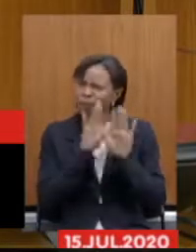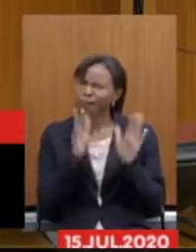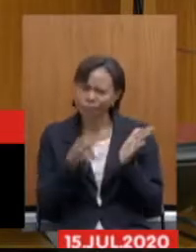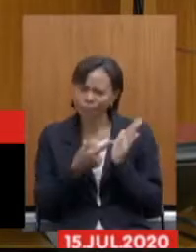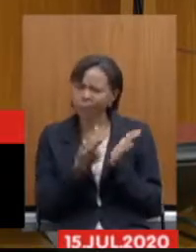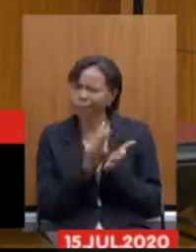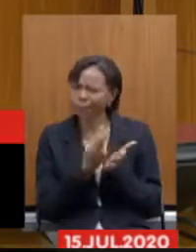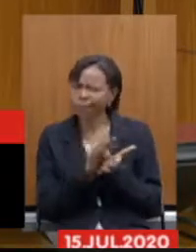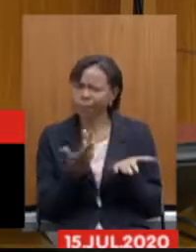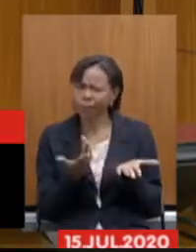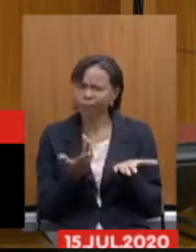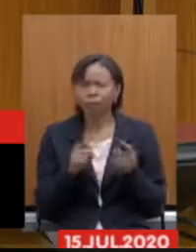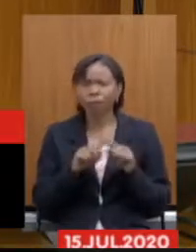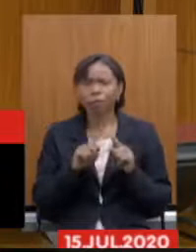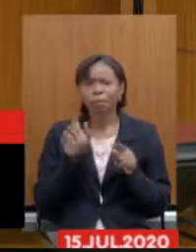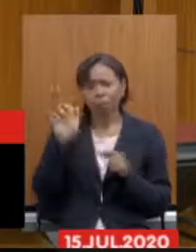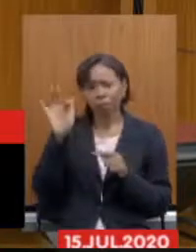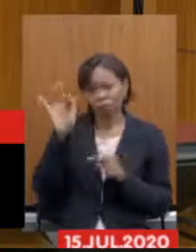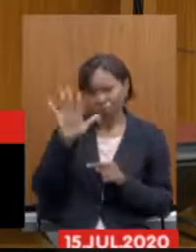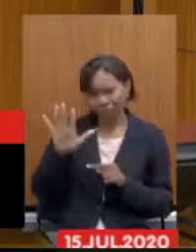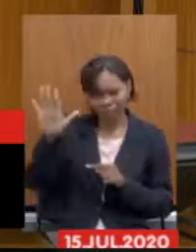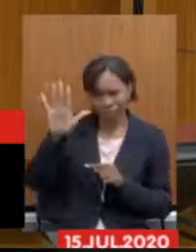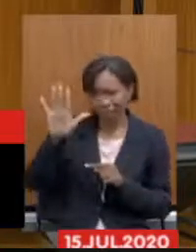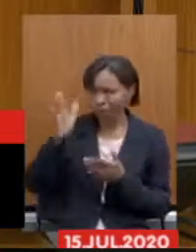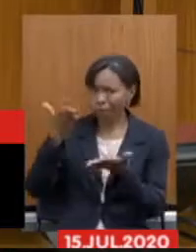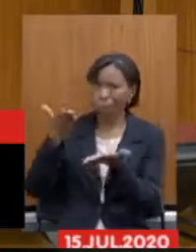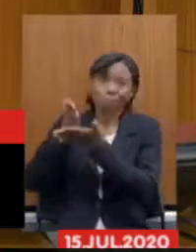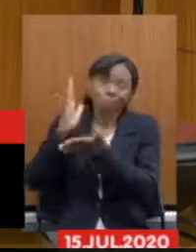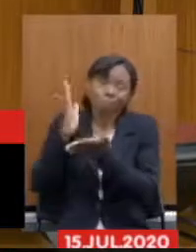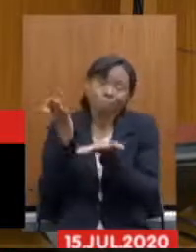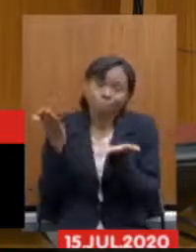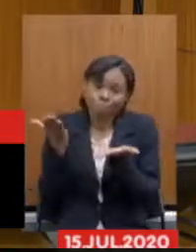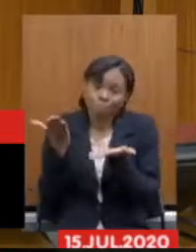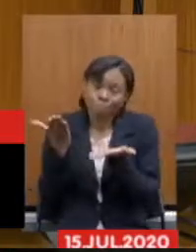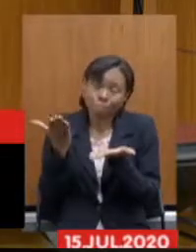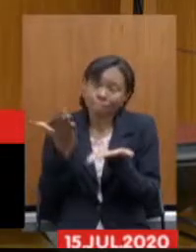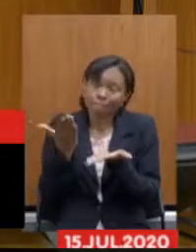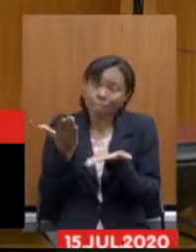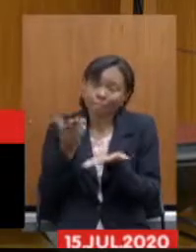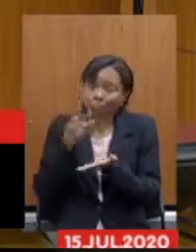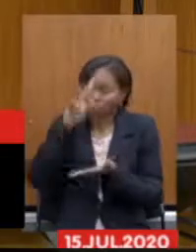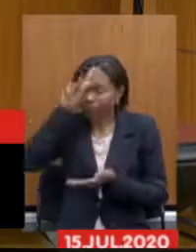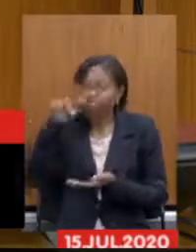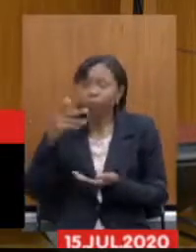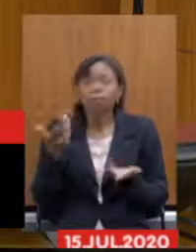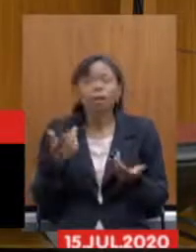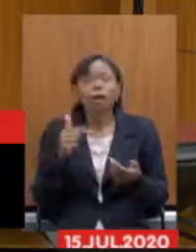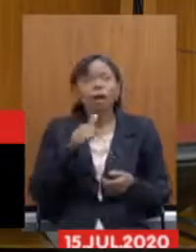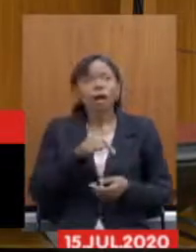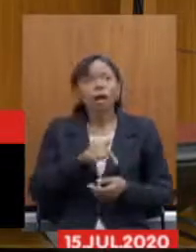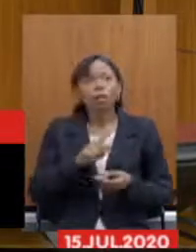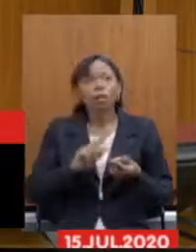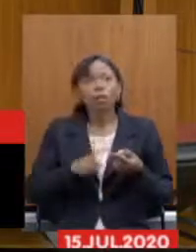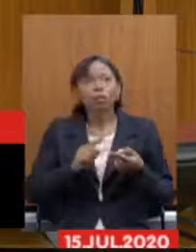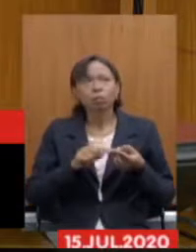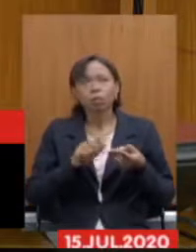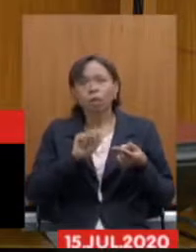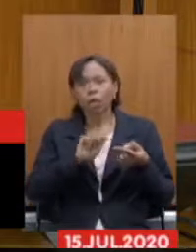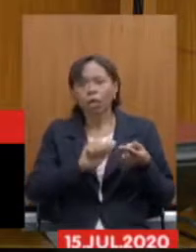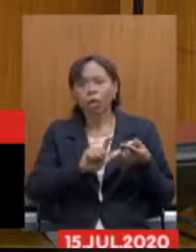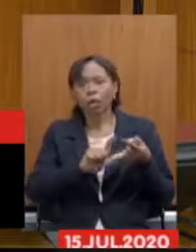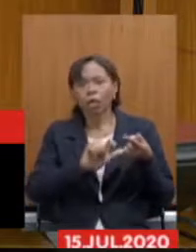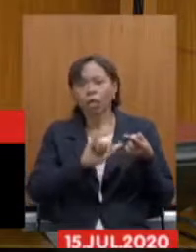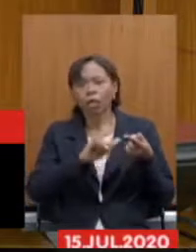um pouco desapercebido, no âmbito federal, acho que merece um tratamento desta casa. Portanto, falei de alíquota, falei de regra de